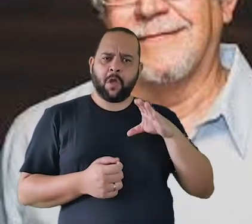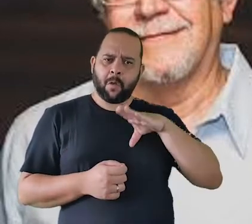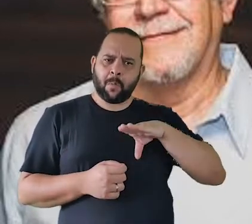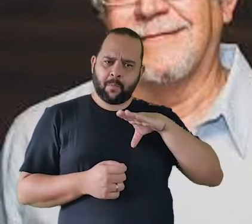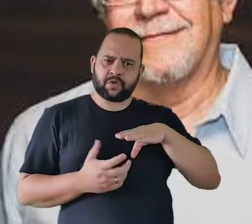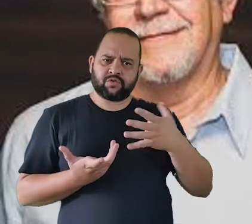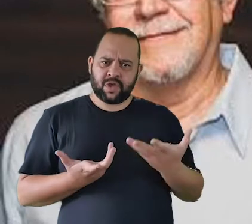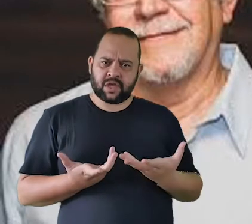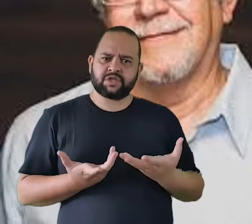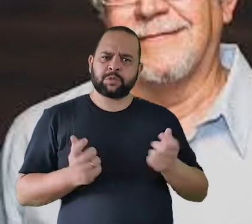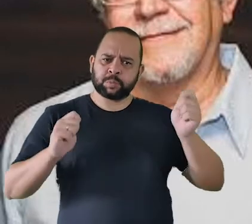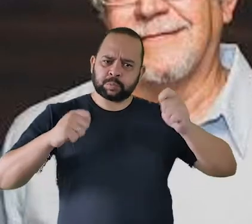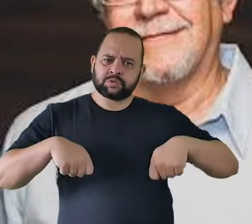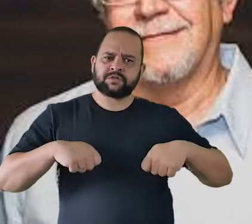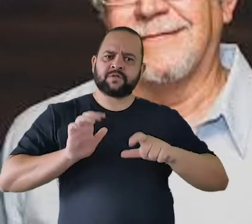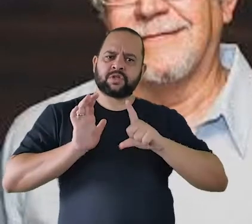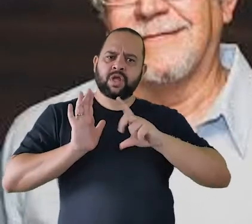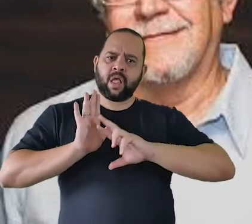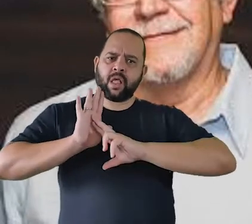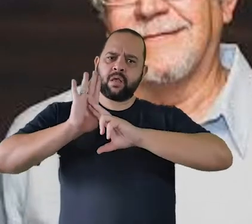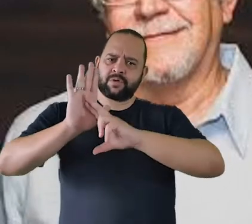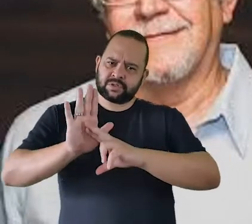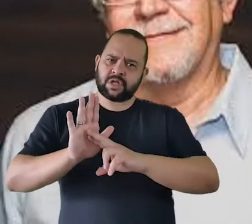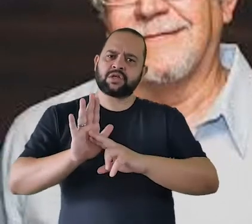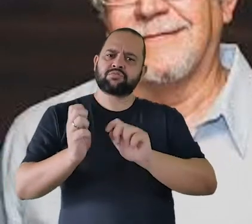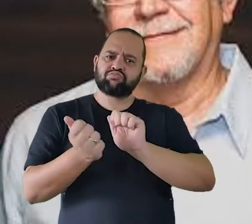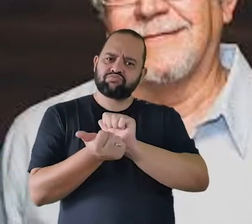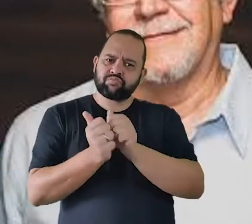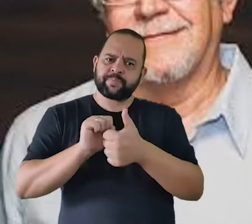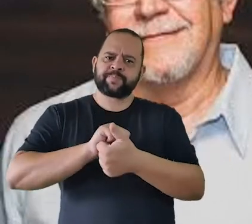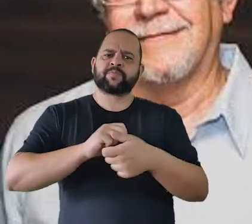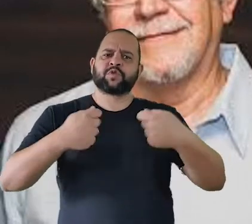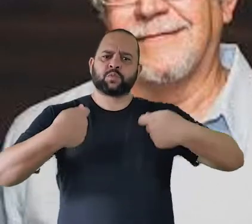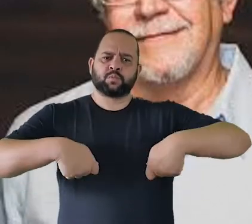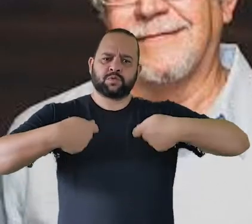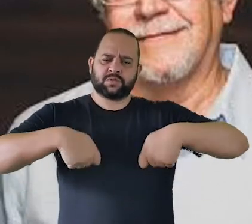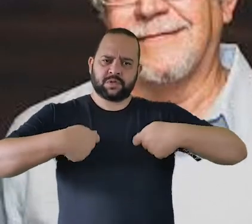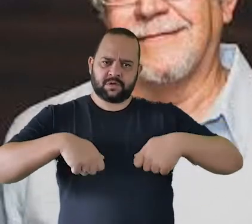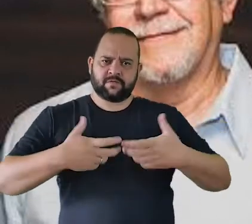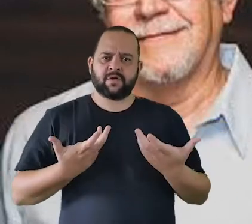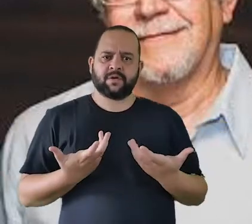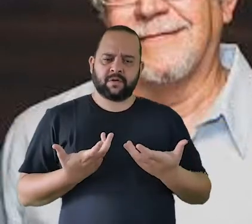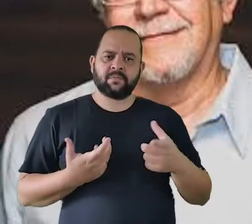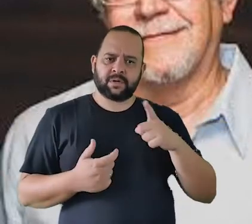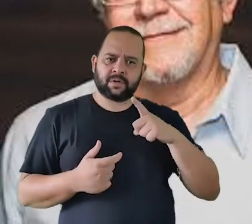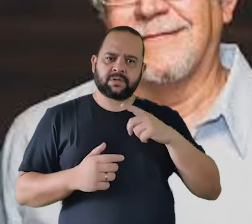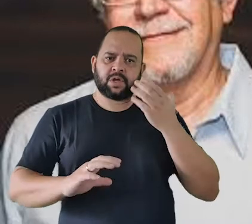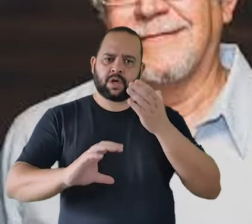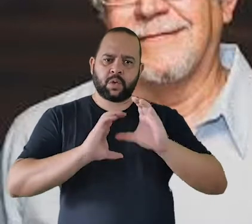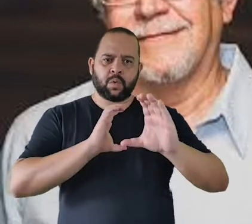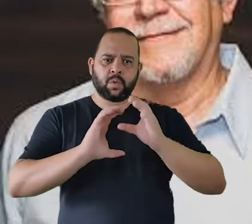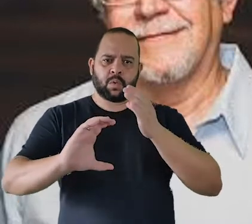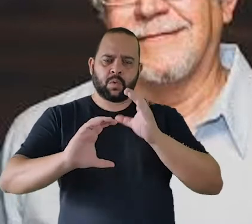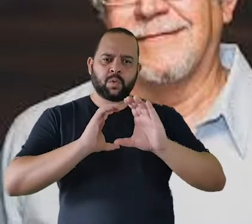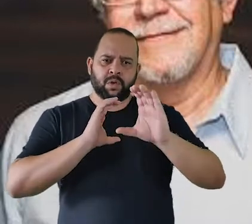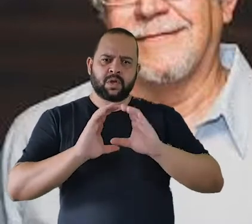que já tinha diferença do português de Portugal, era adequada e era necessária para o canto